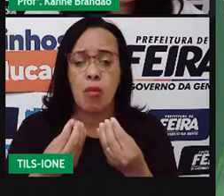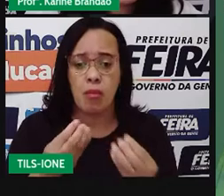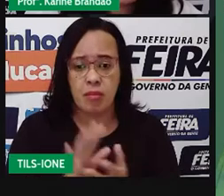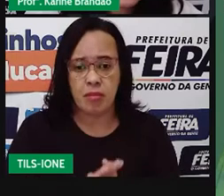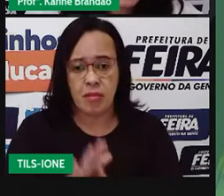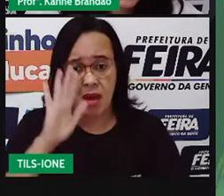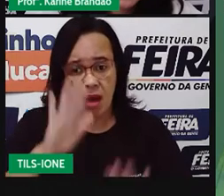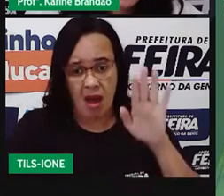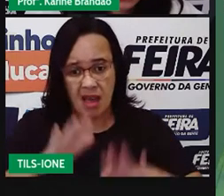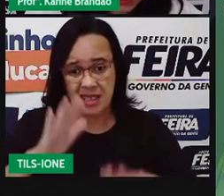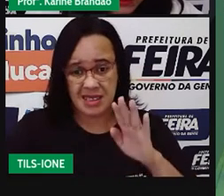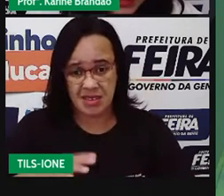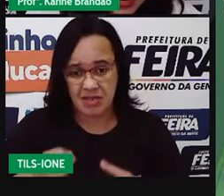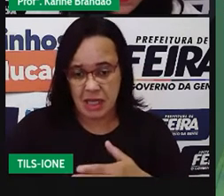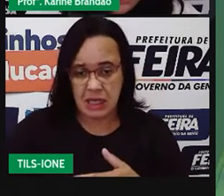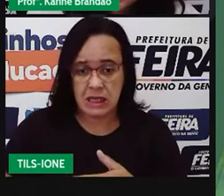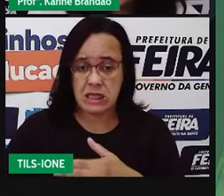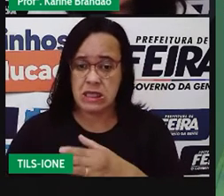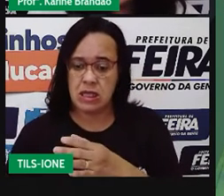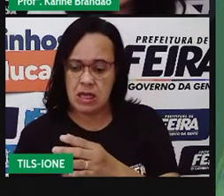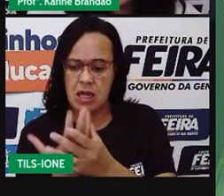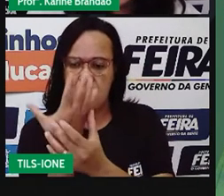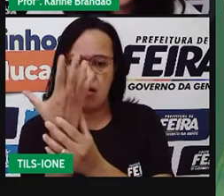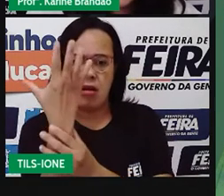o crescimento da outra, tá?